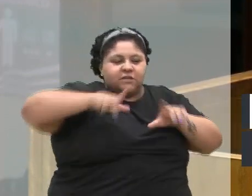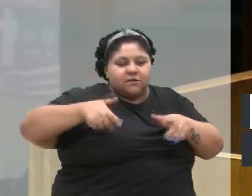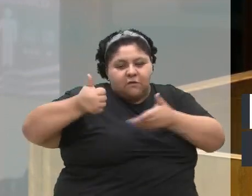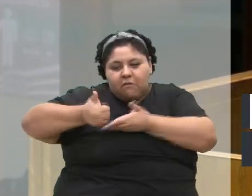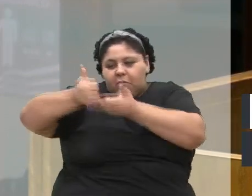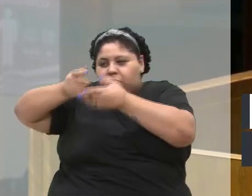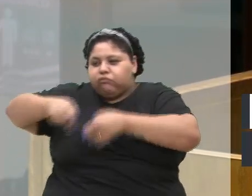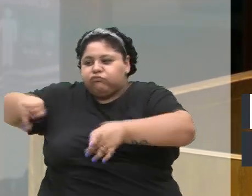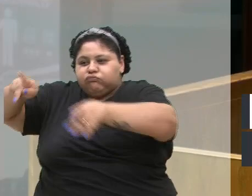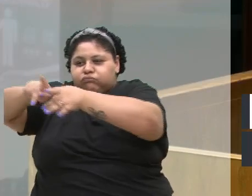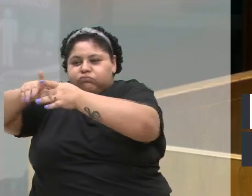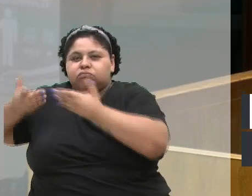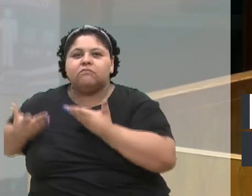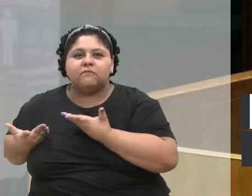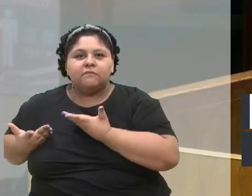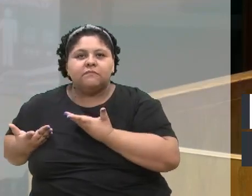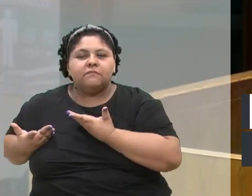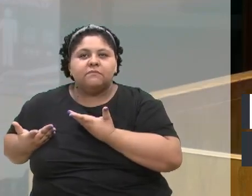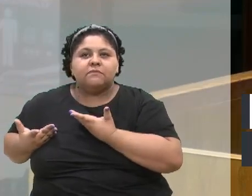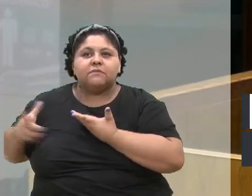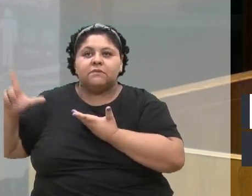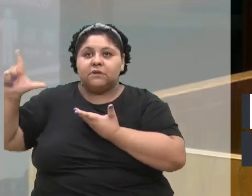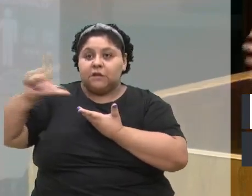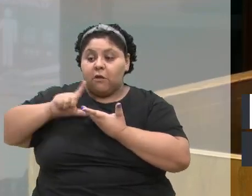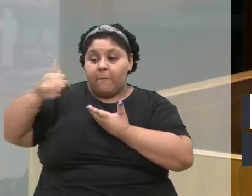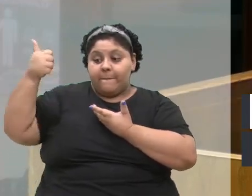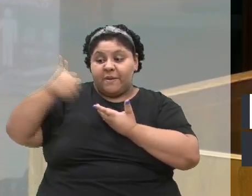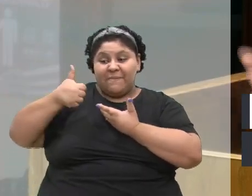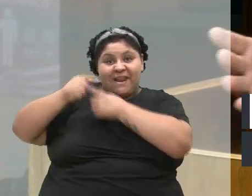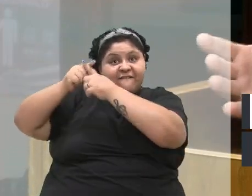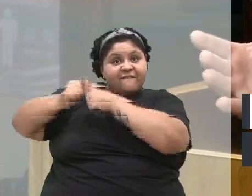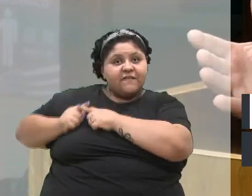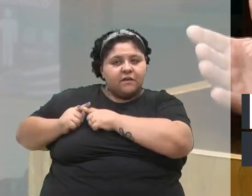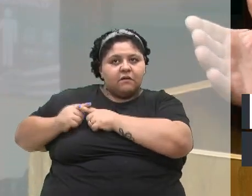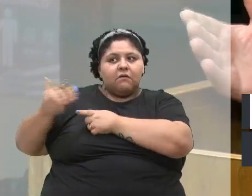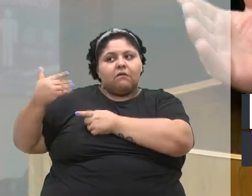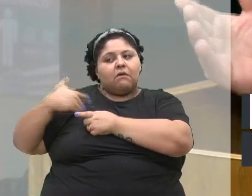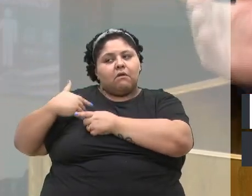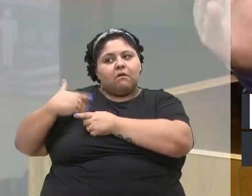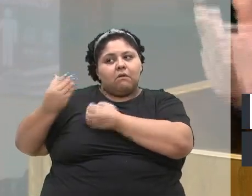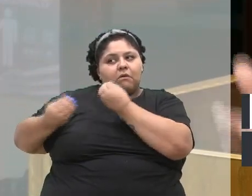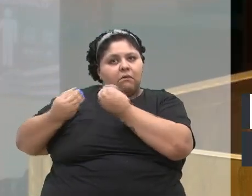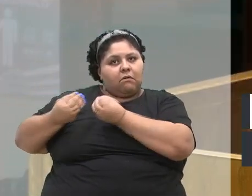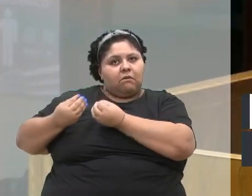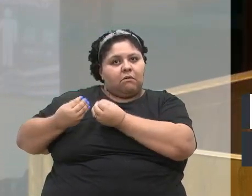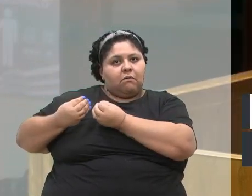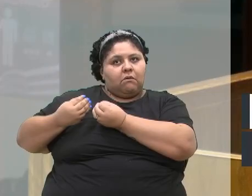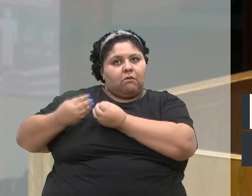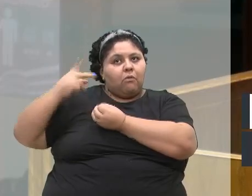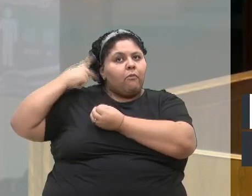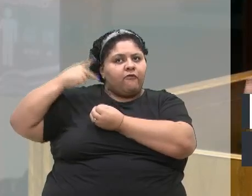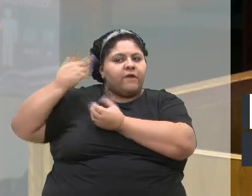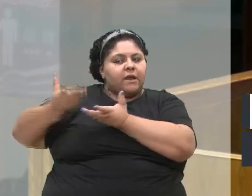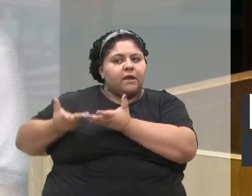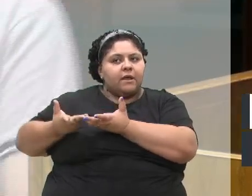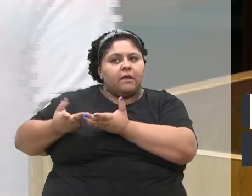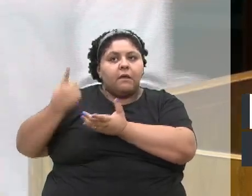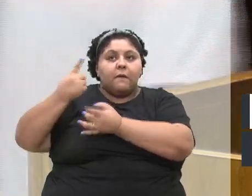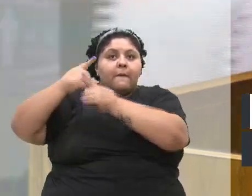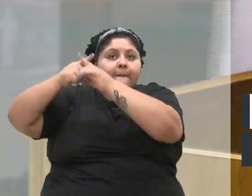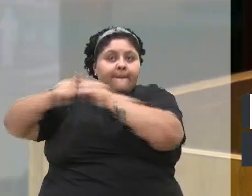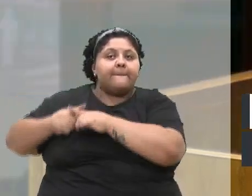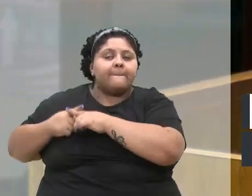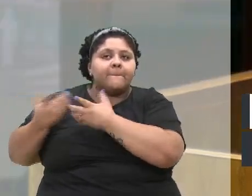de um povo, aonde que pela primeira vez, pelo menos enquanto eu estou na política, a primeira